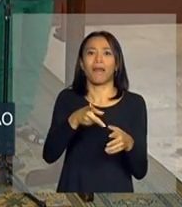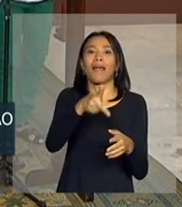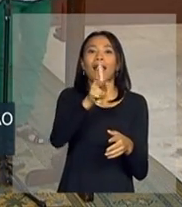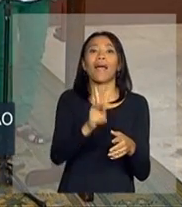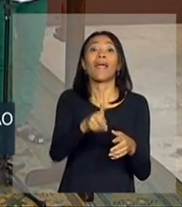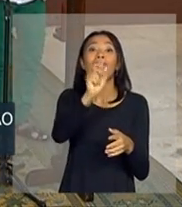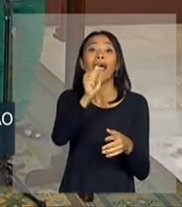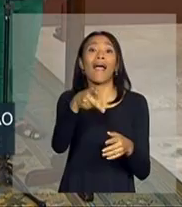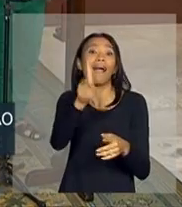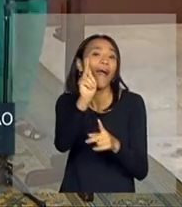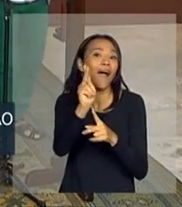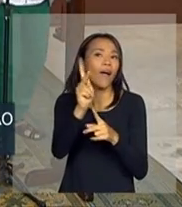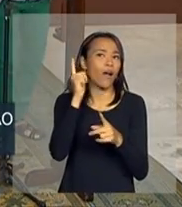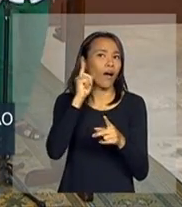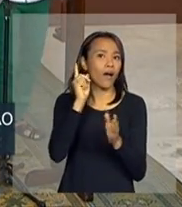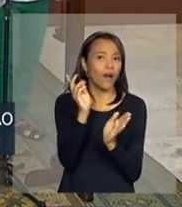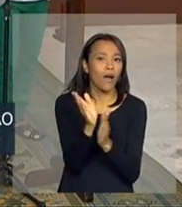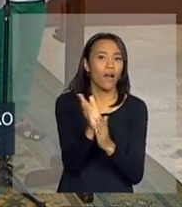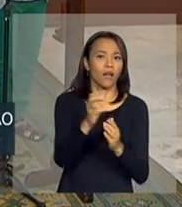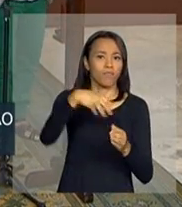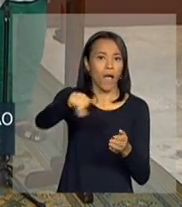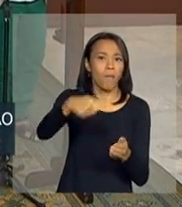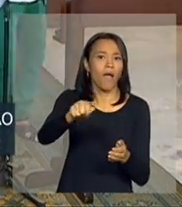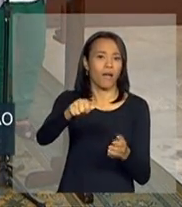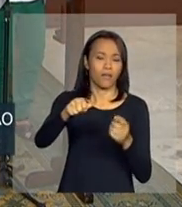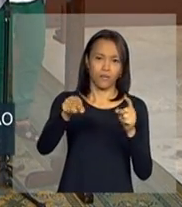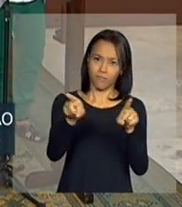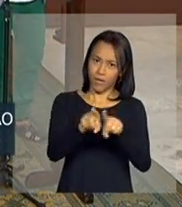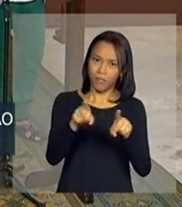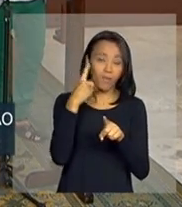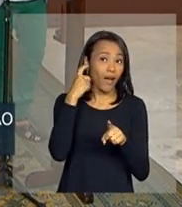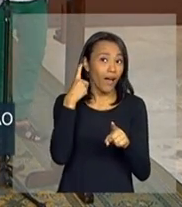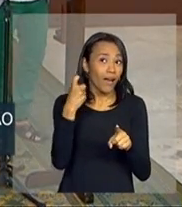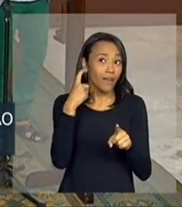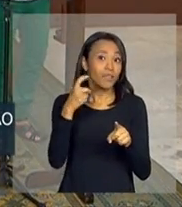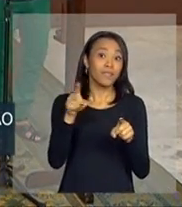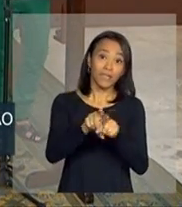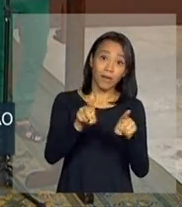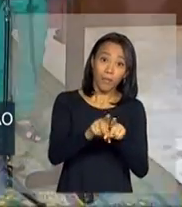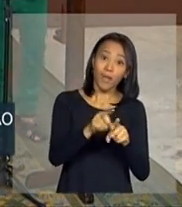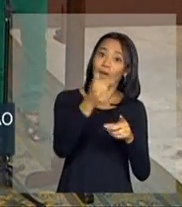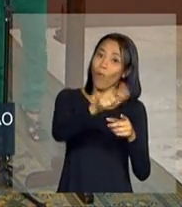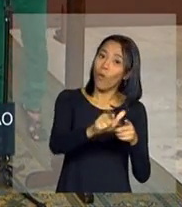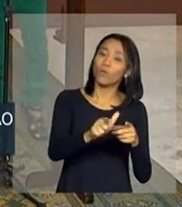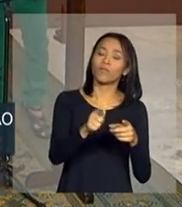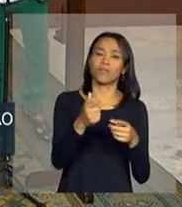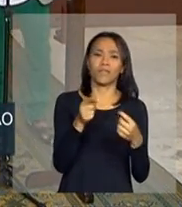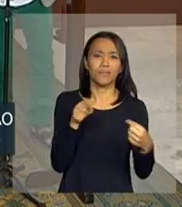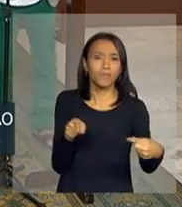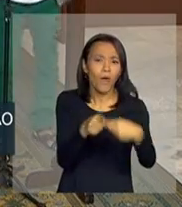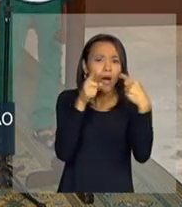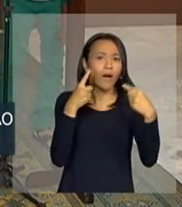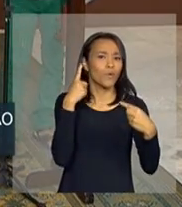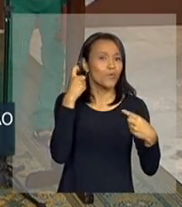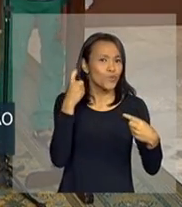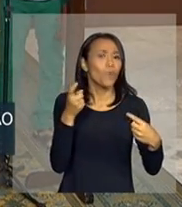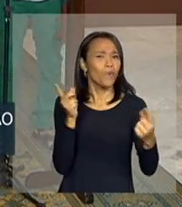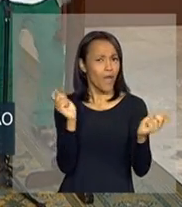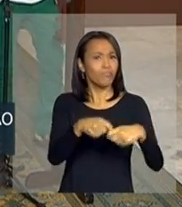Cacá! Cacá! Pro Hulk não ficar com ciúme, a gente faz Hulk. Né? Então,